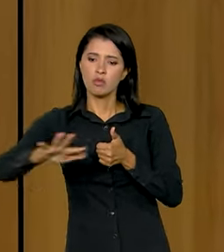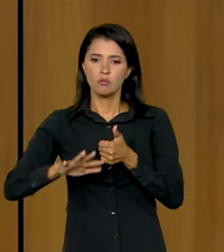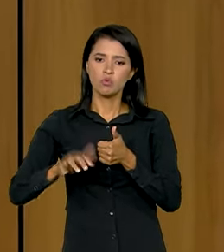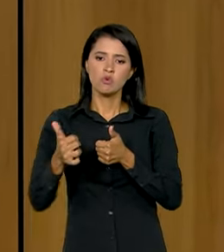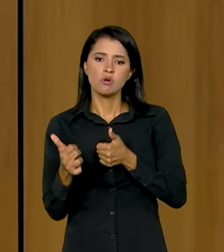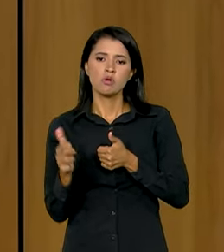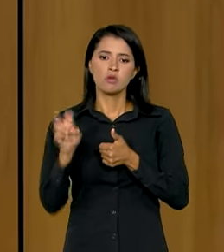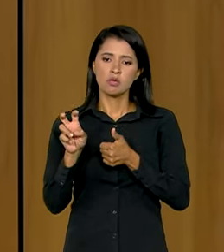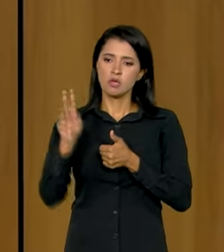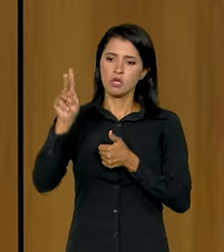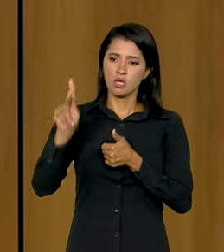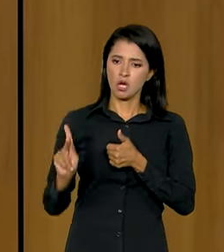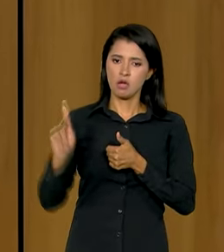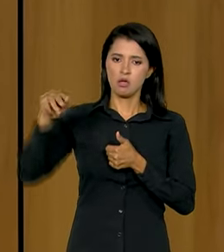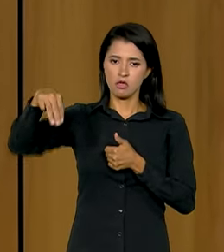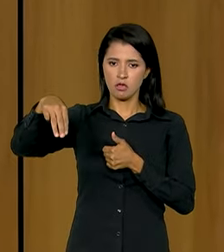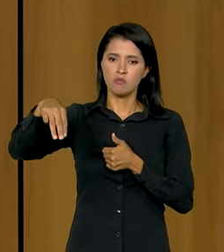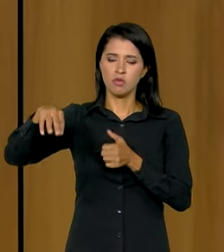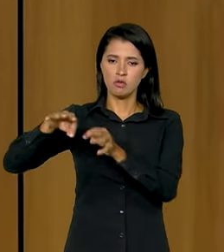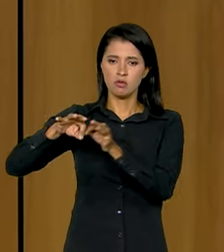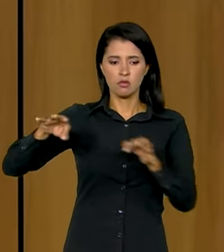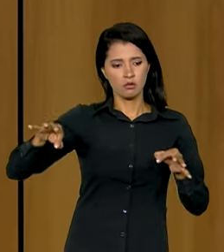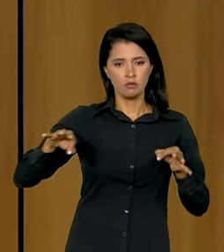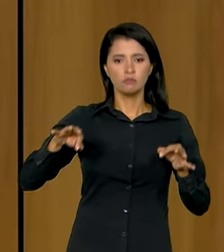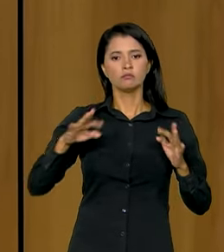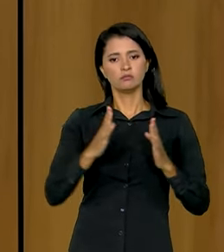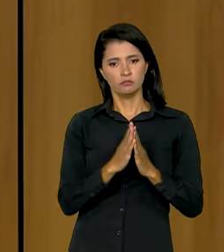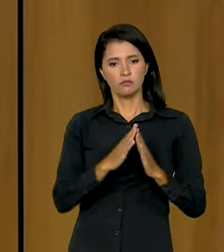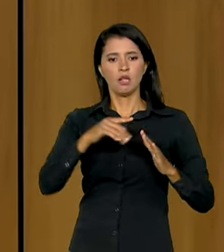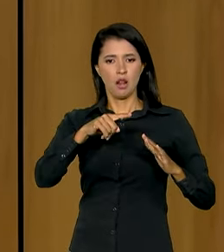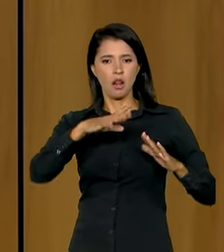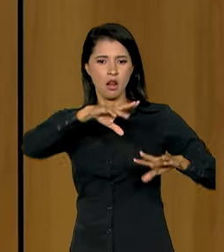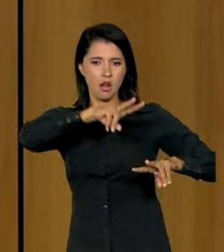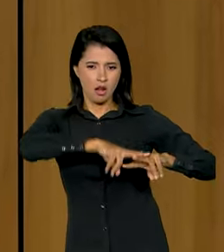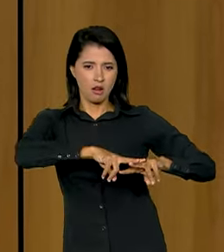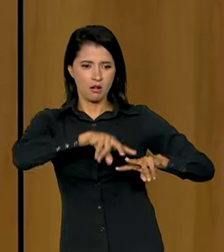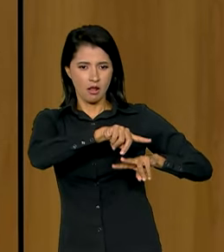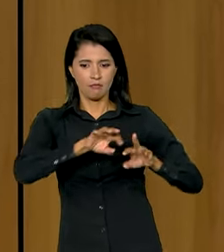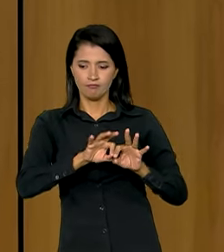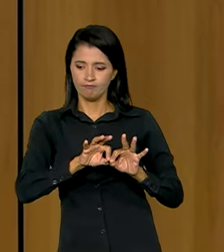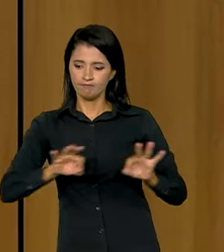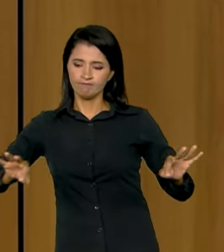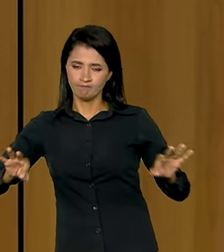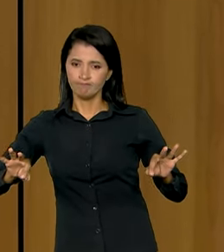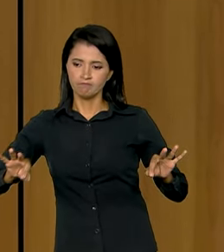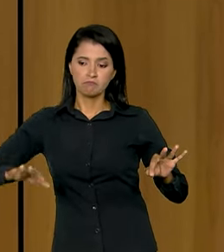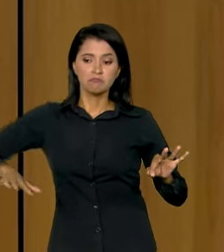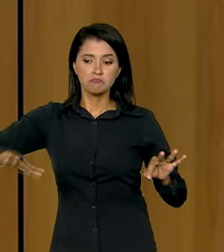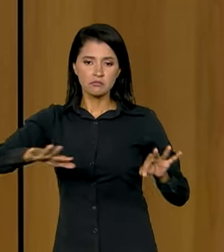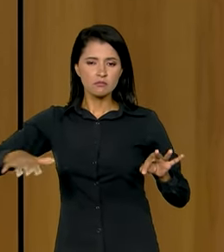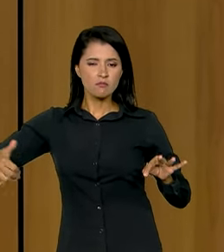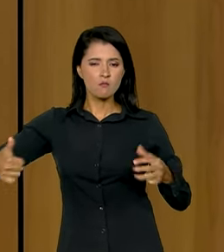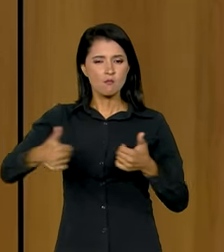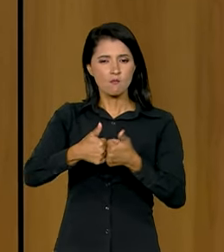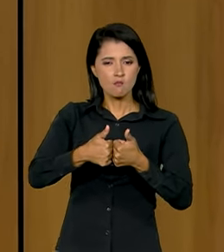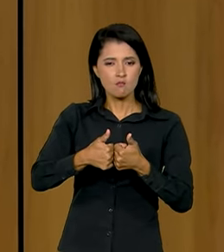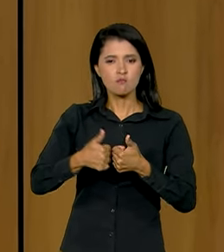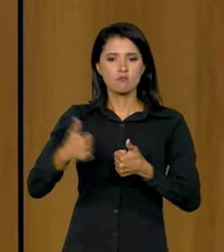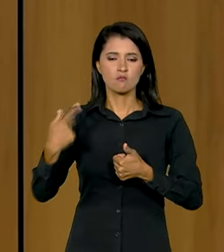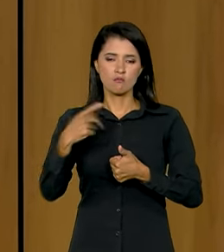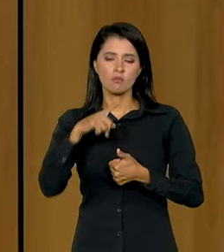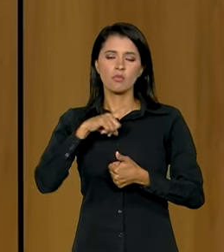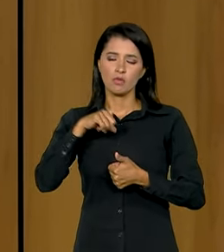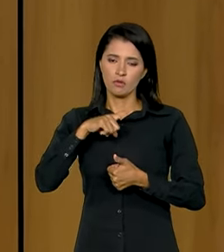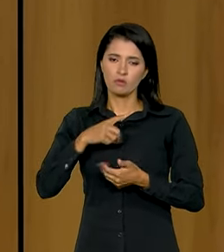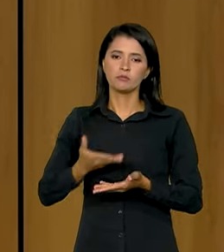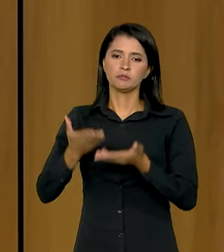15 quilômetros de distância do presídio até